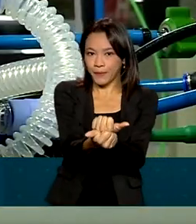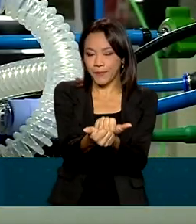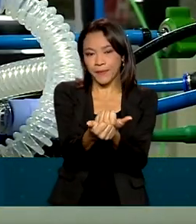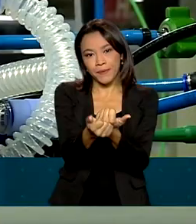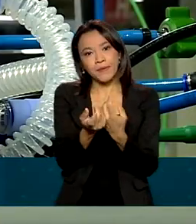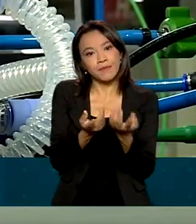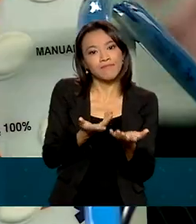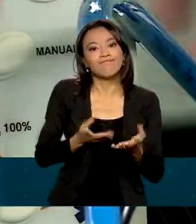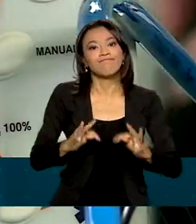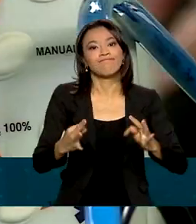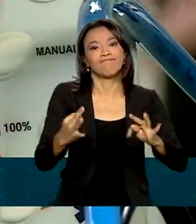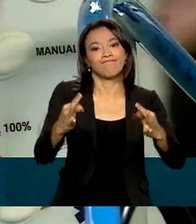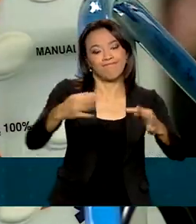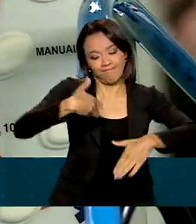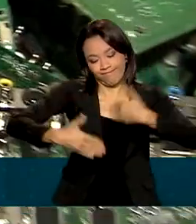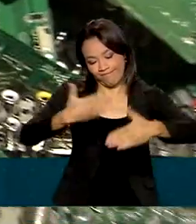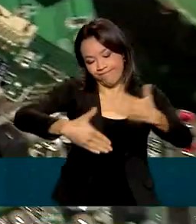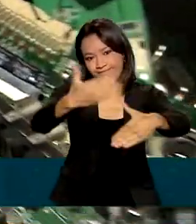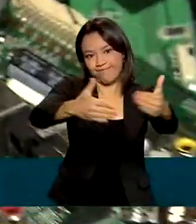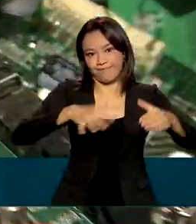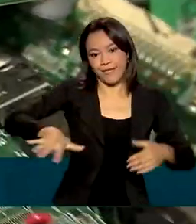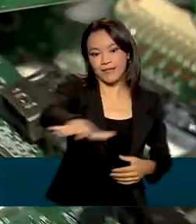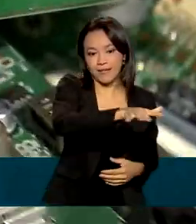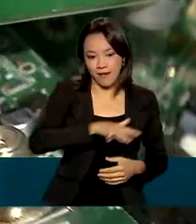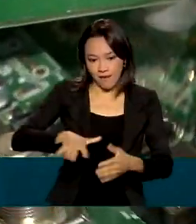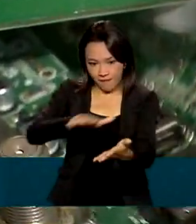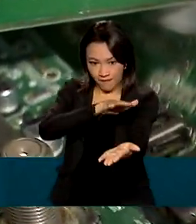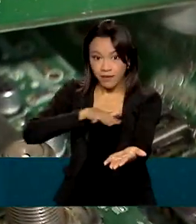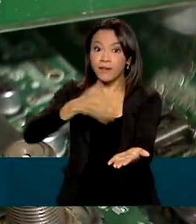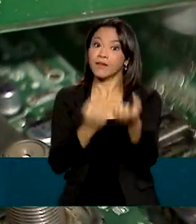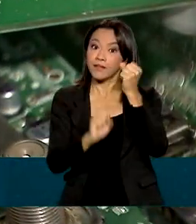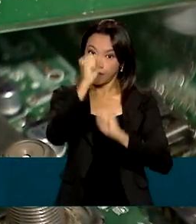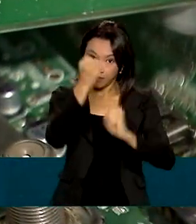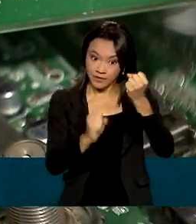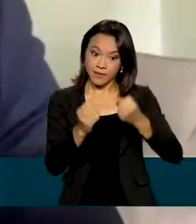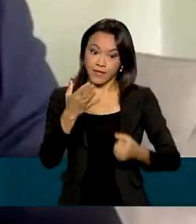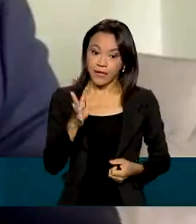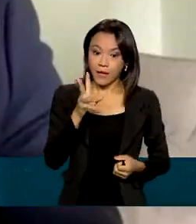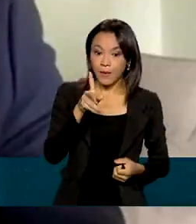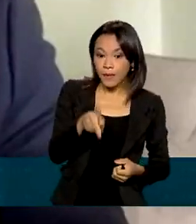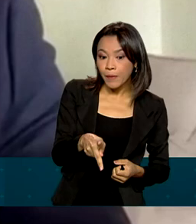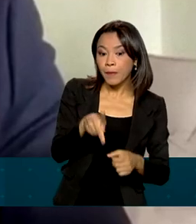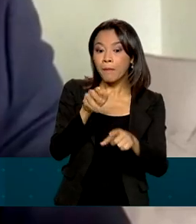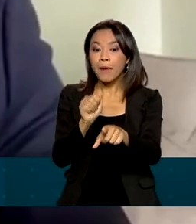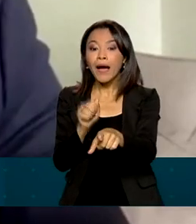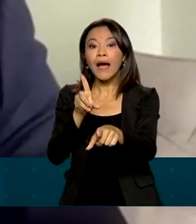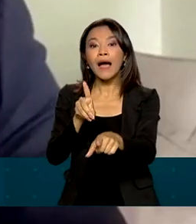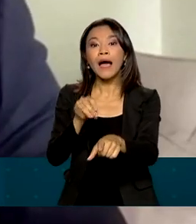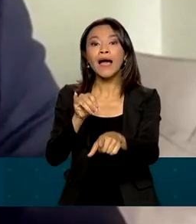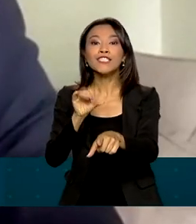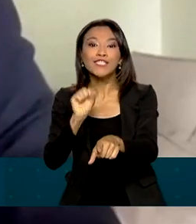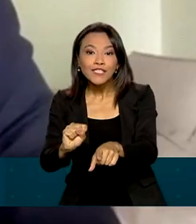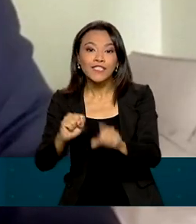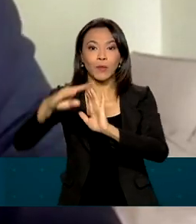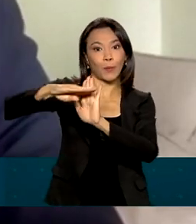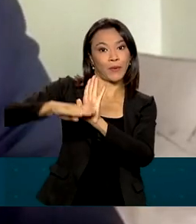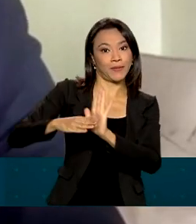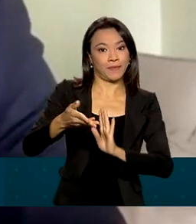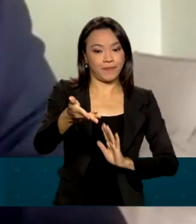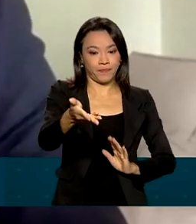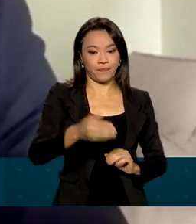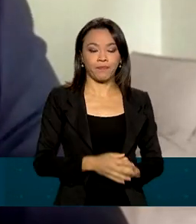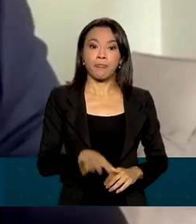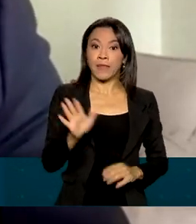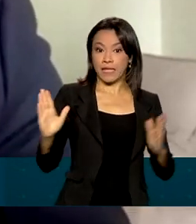Tecnológico da Indústria de Semicondutores, o PADIS. Esses cinco anos serão importantes